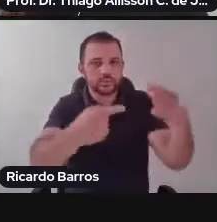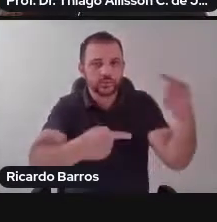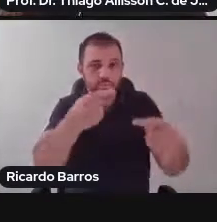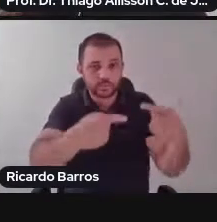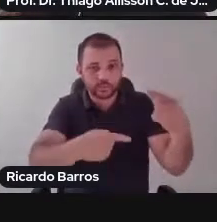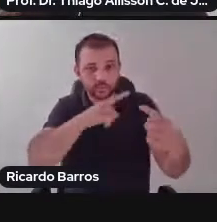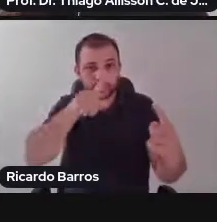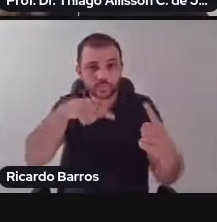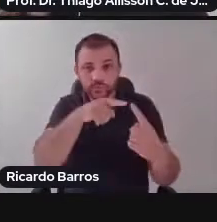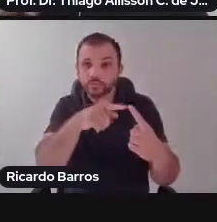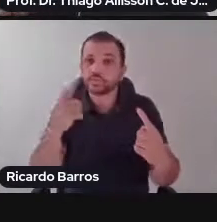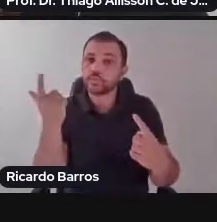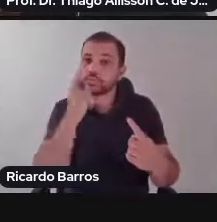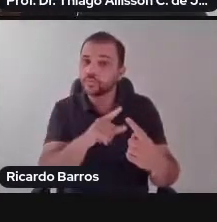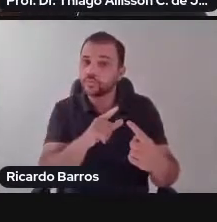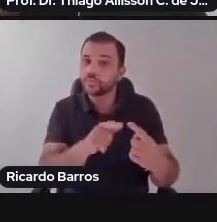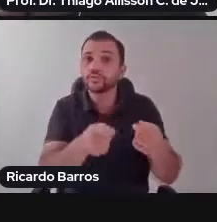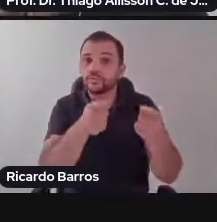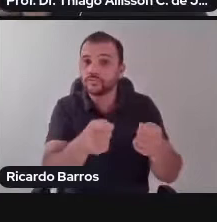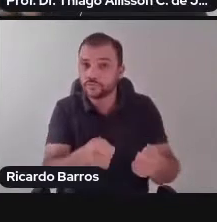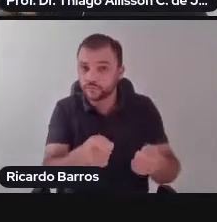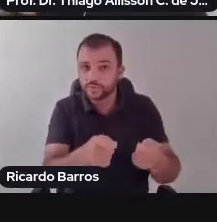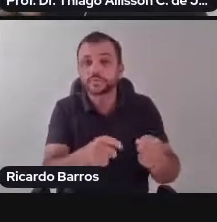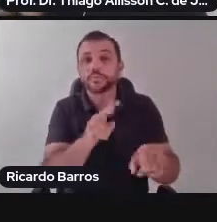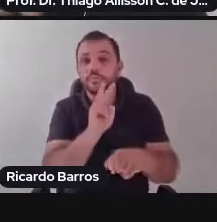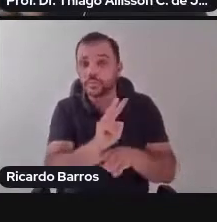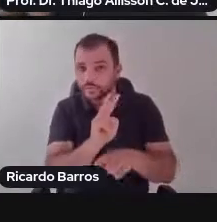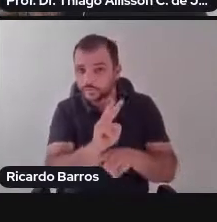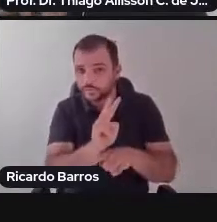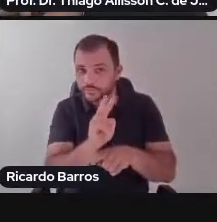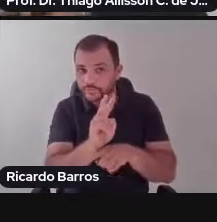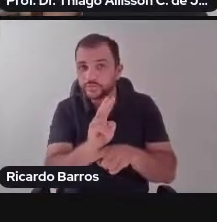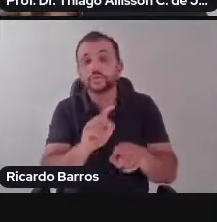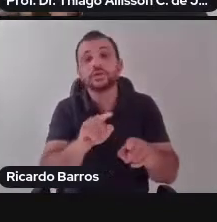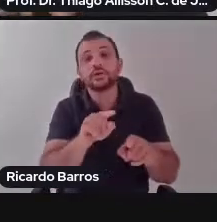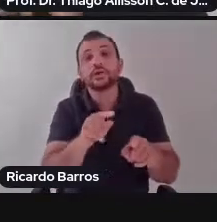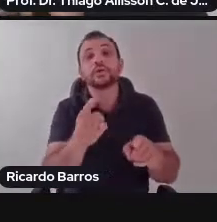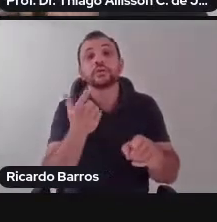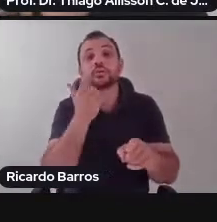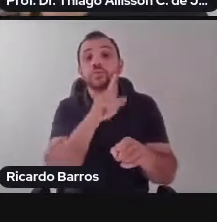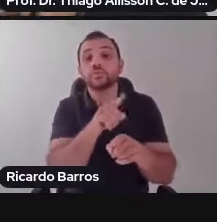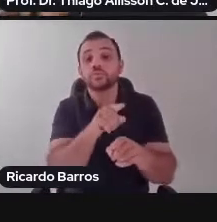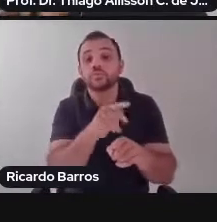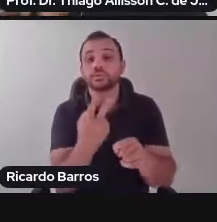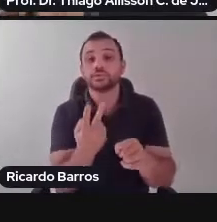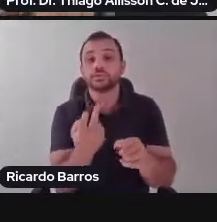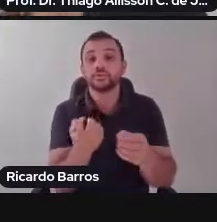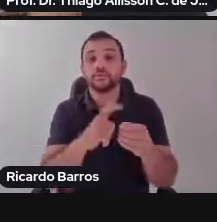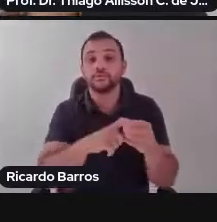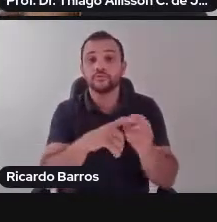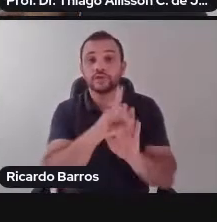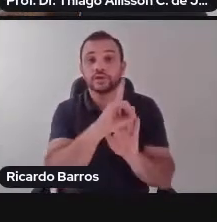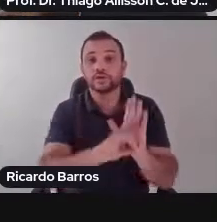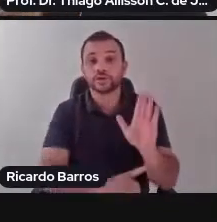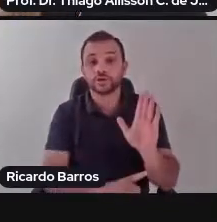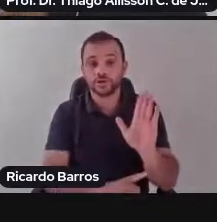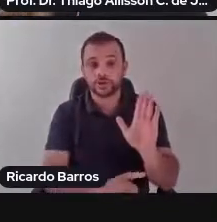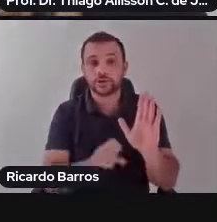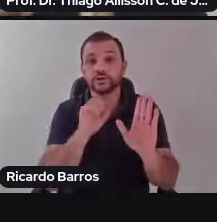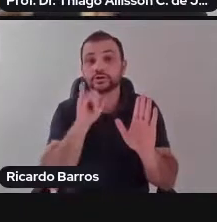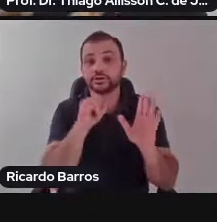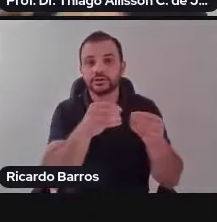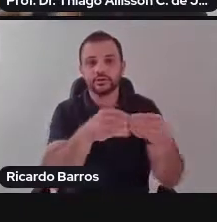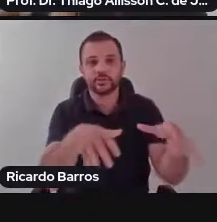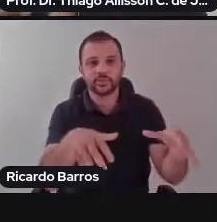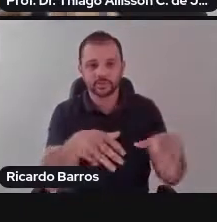preservação e para reparação de direitos violados, né? Então, se preserva, prevenindo, com efeito, violação de